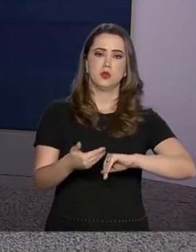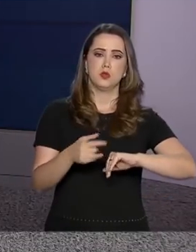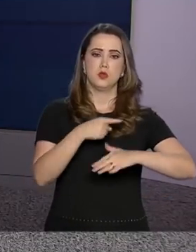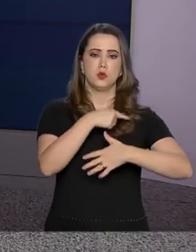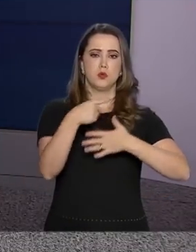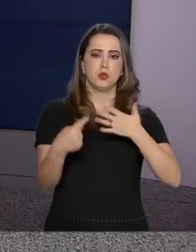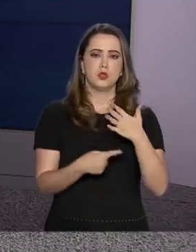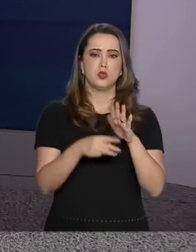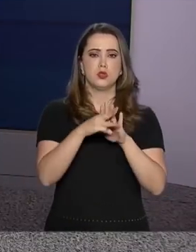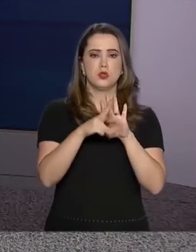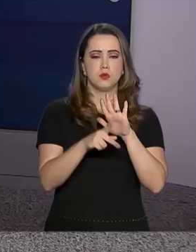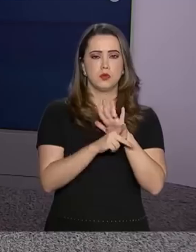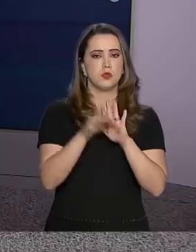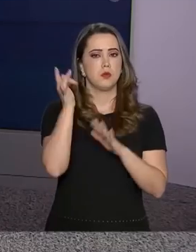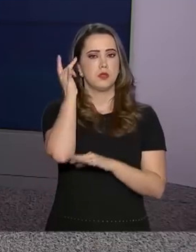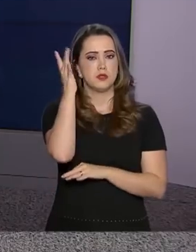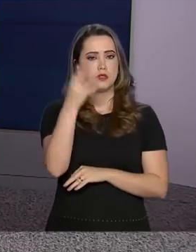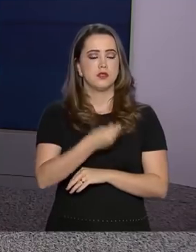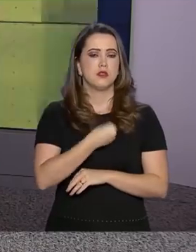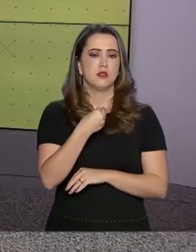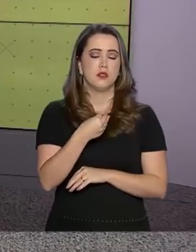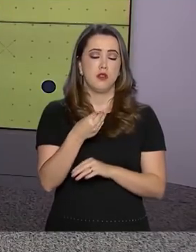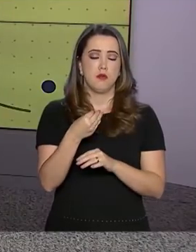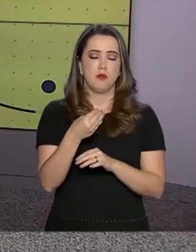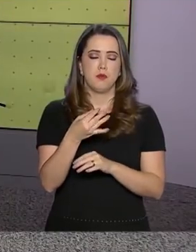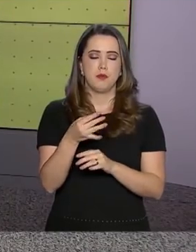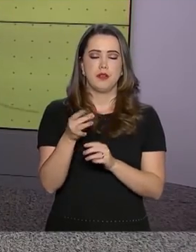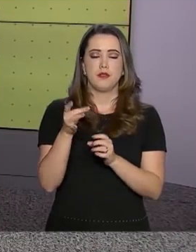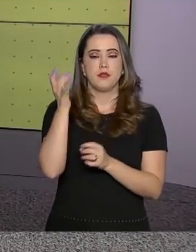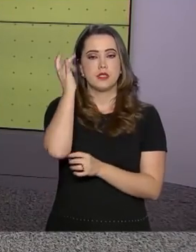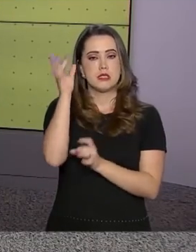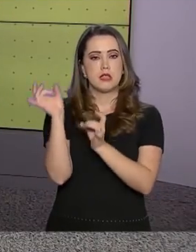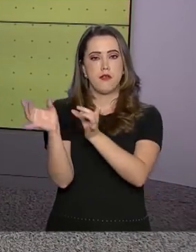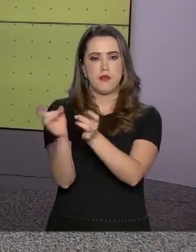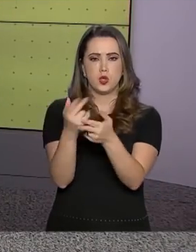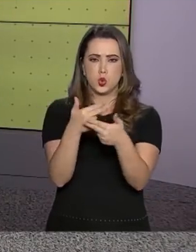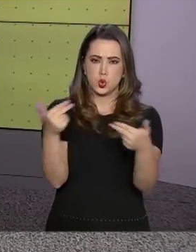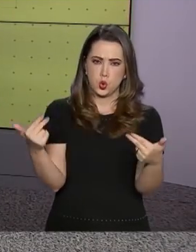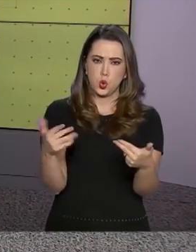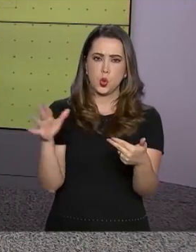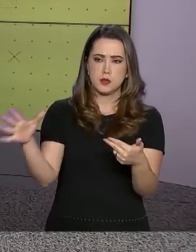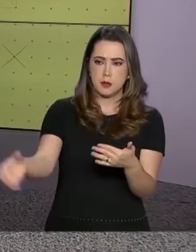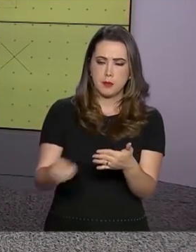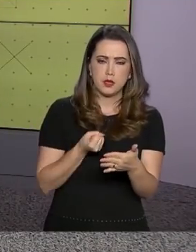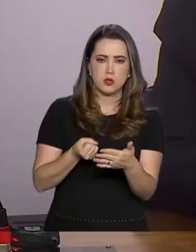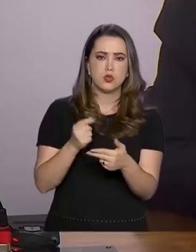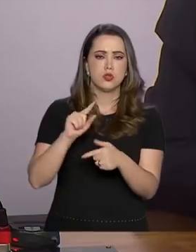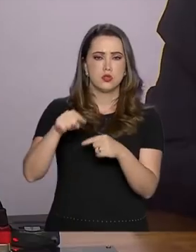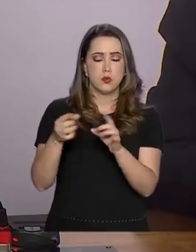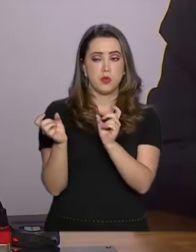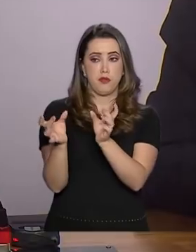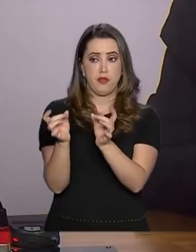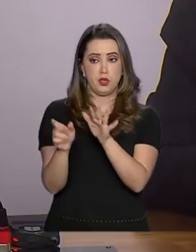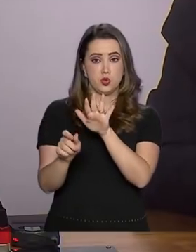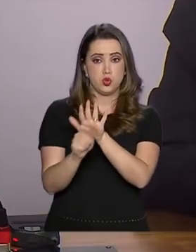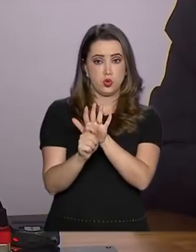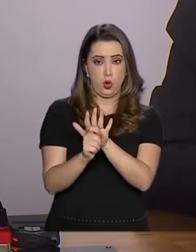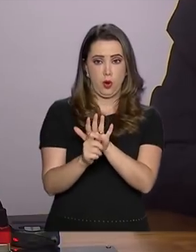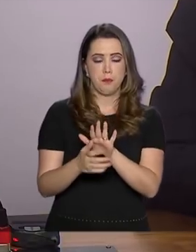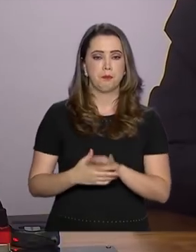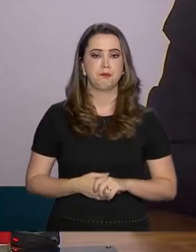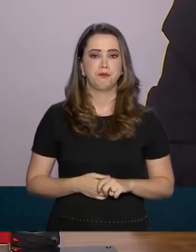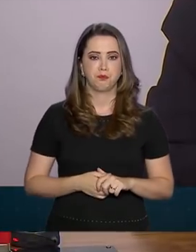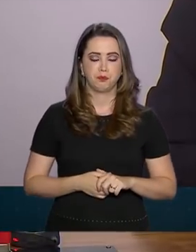uma medida provisória para facilitar a venda de bens confiscados do tráfico de drogas. Nós